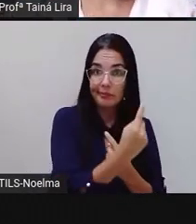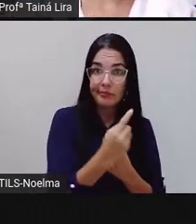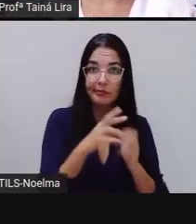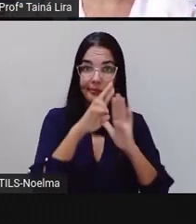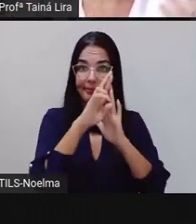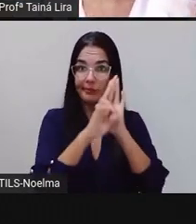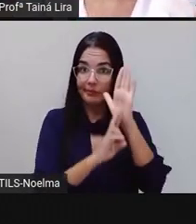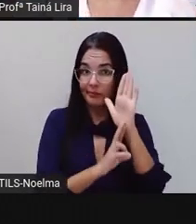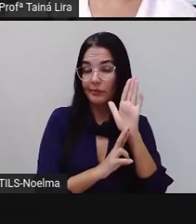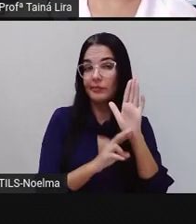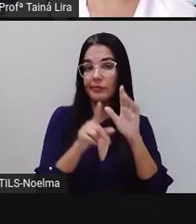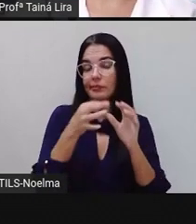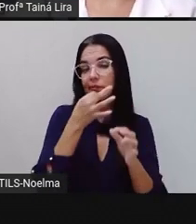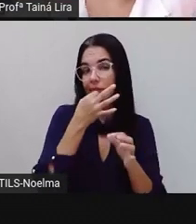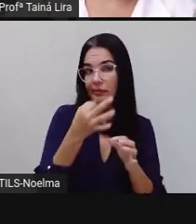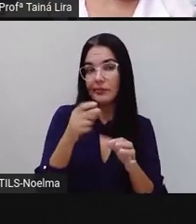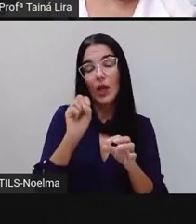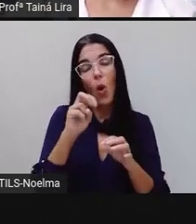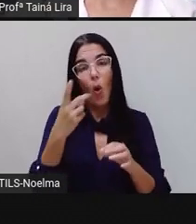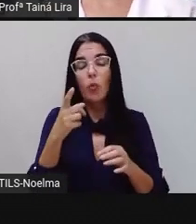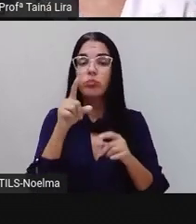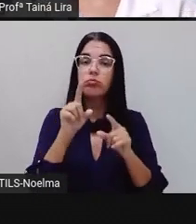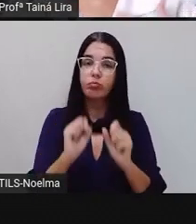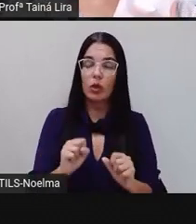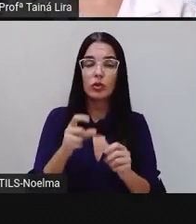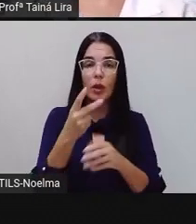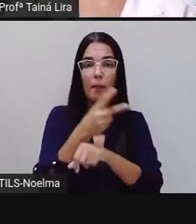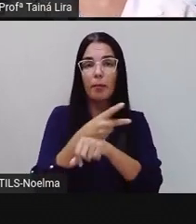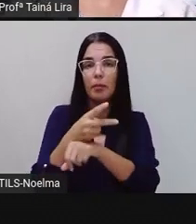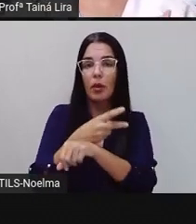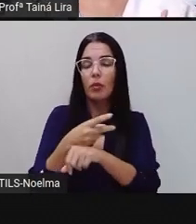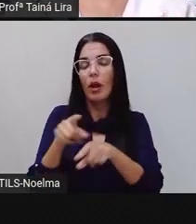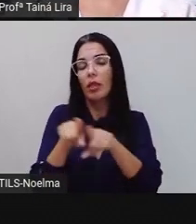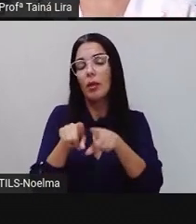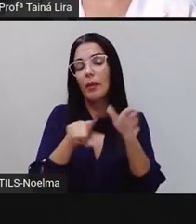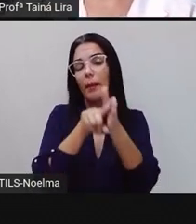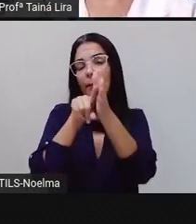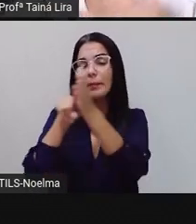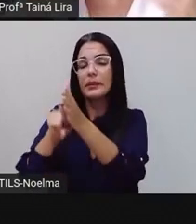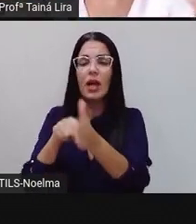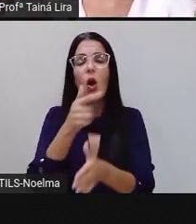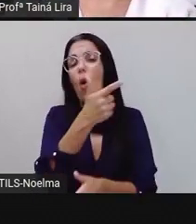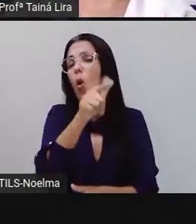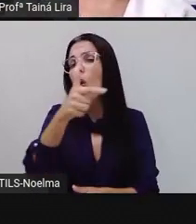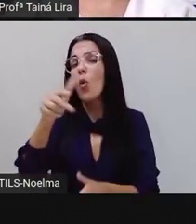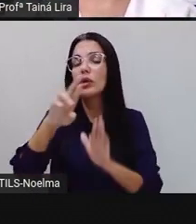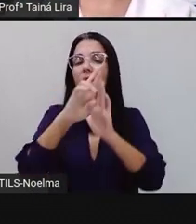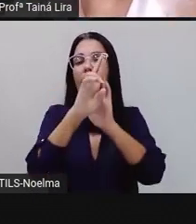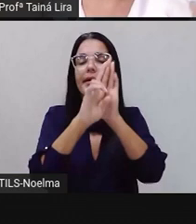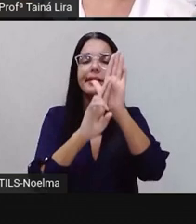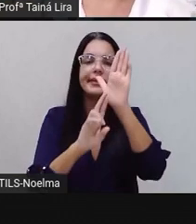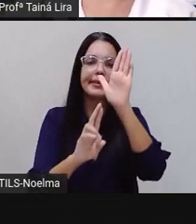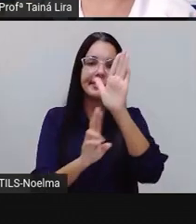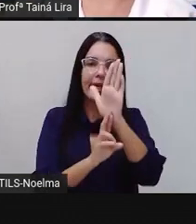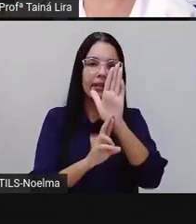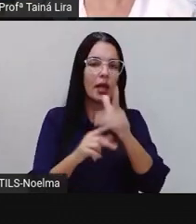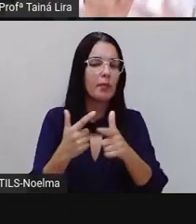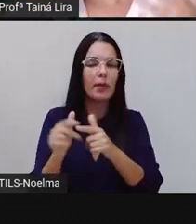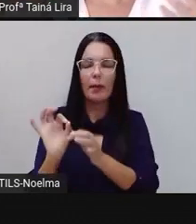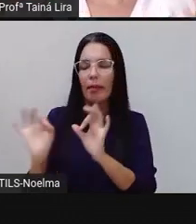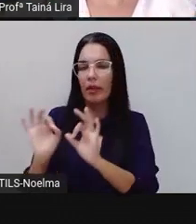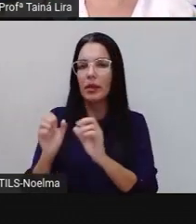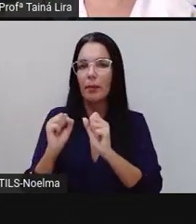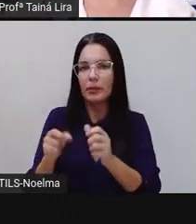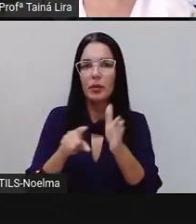aí, uma dessas sugestões, ou vocês podem, né, estar pesquisando até uma outra receita aí, não tem problema